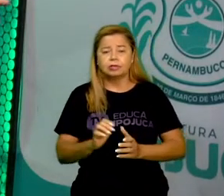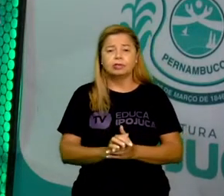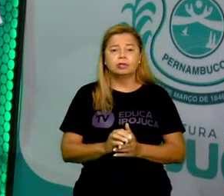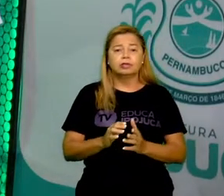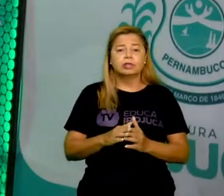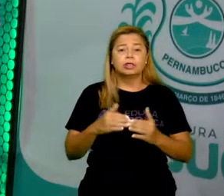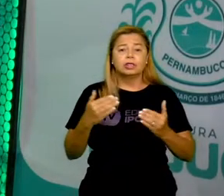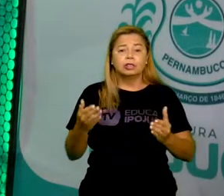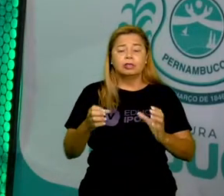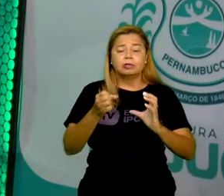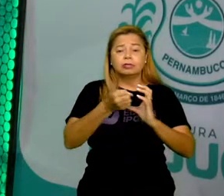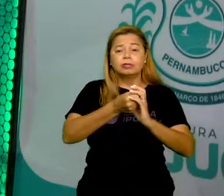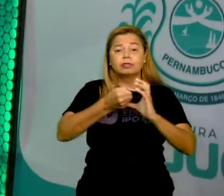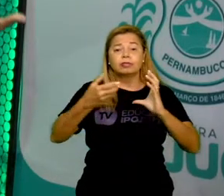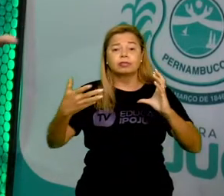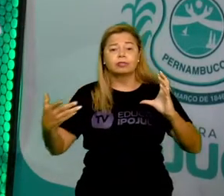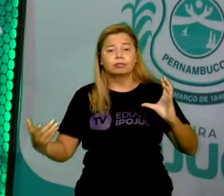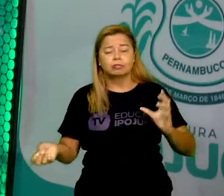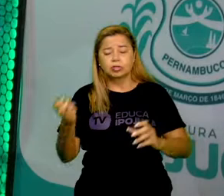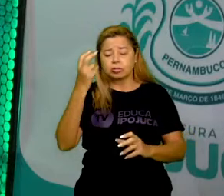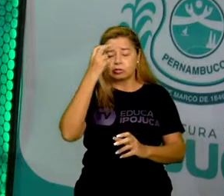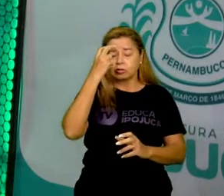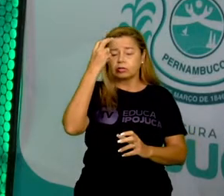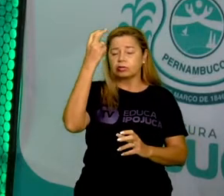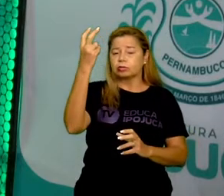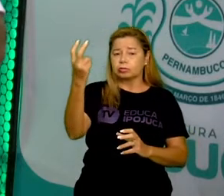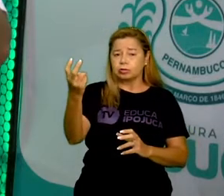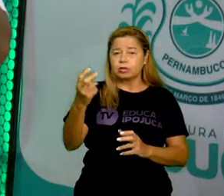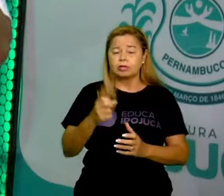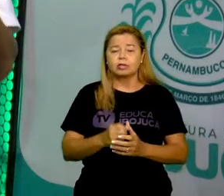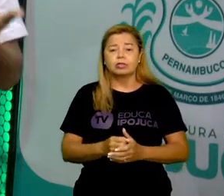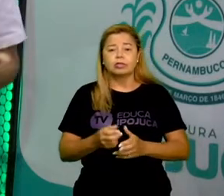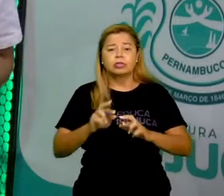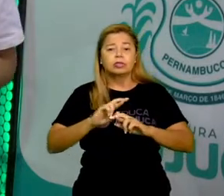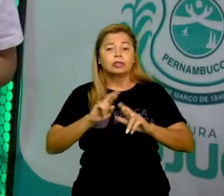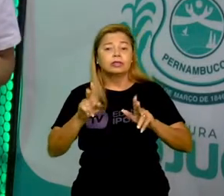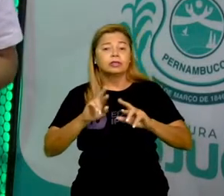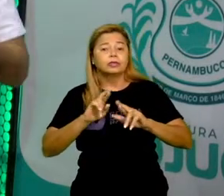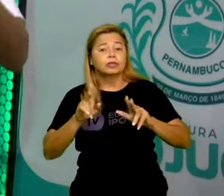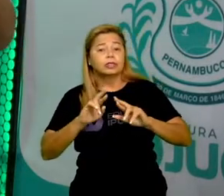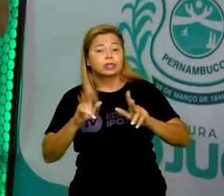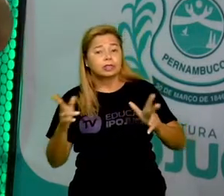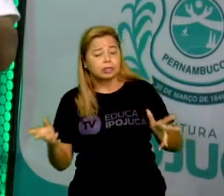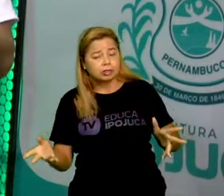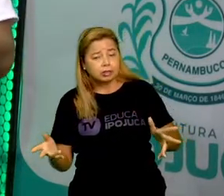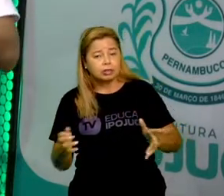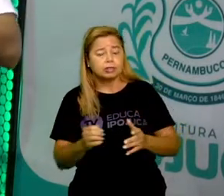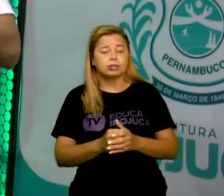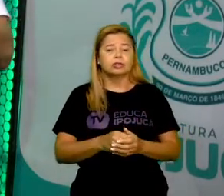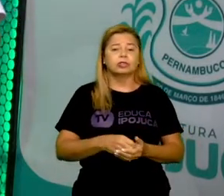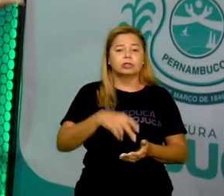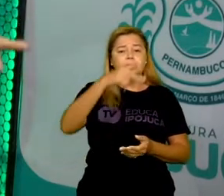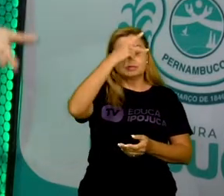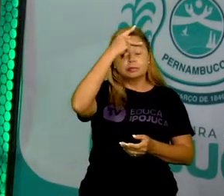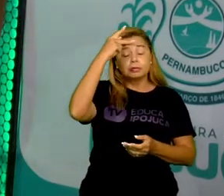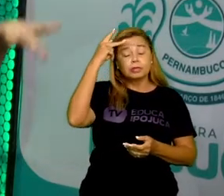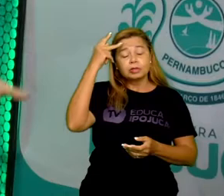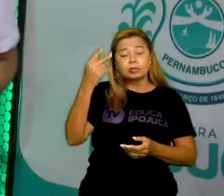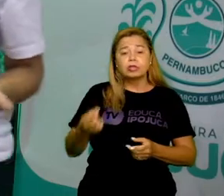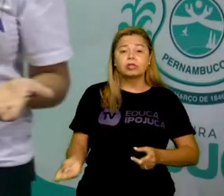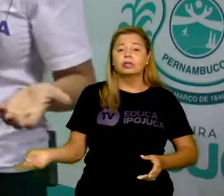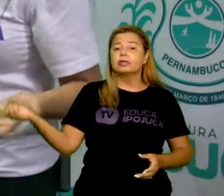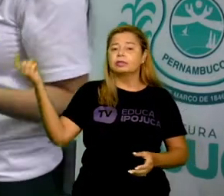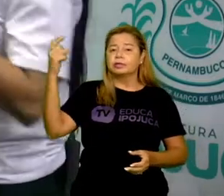aspectos culturais, formas culturais, traços culturais das pessoas que vieram morar